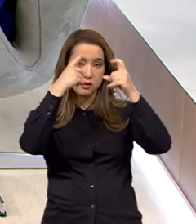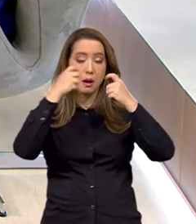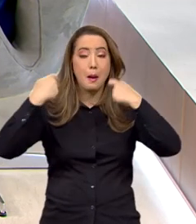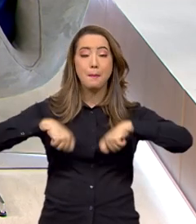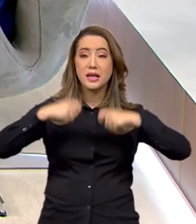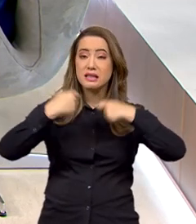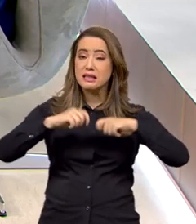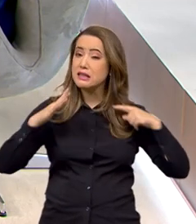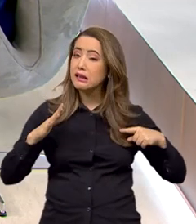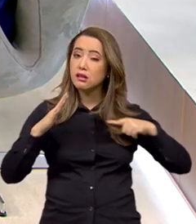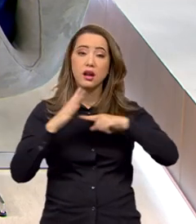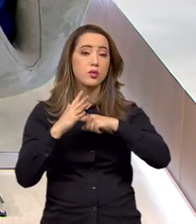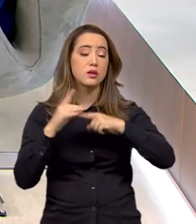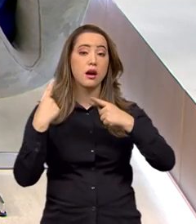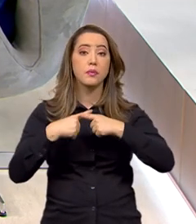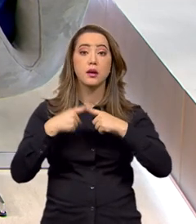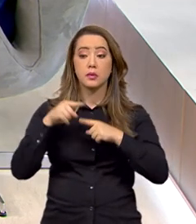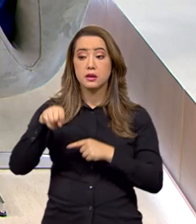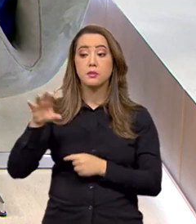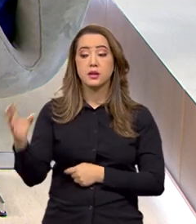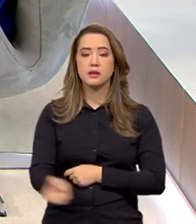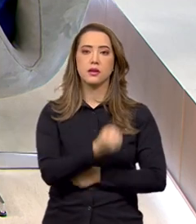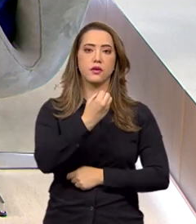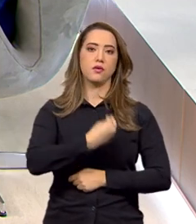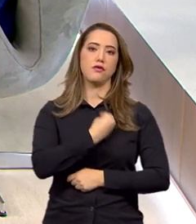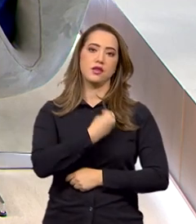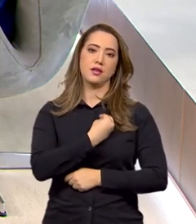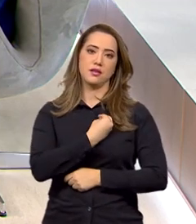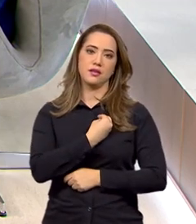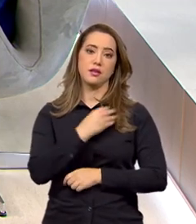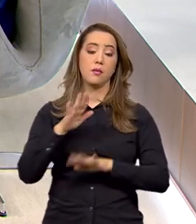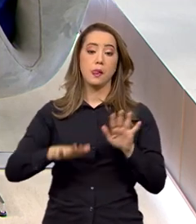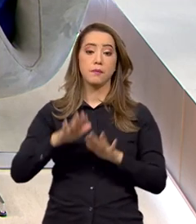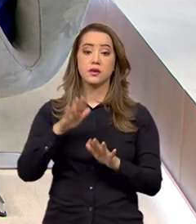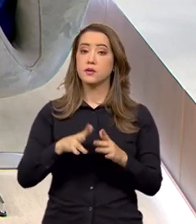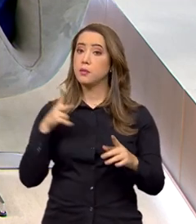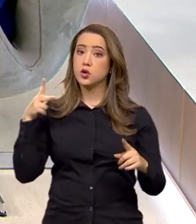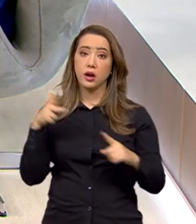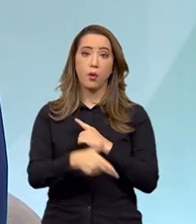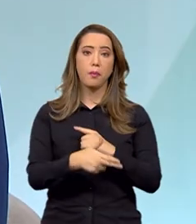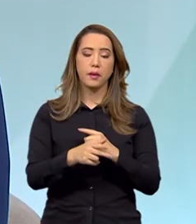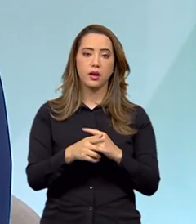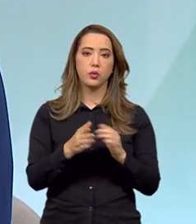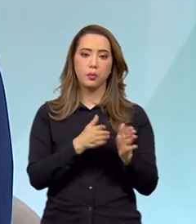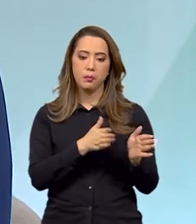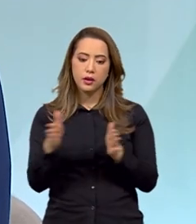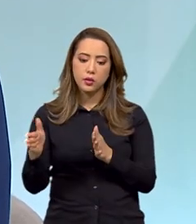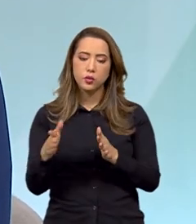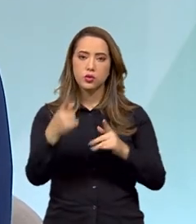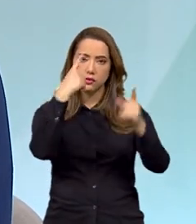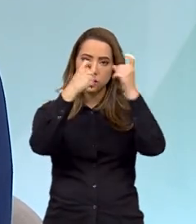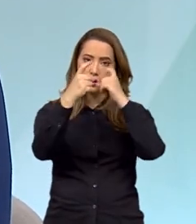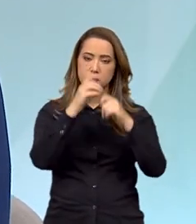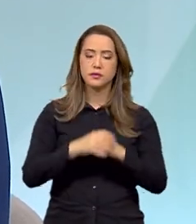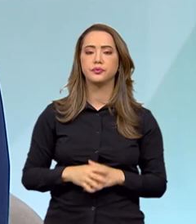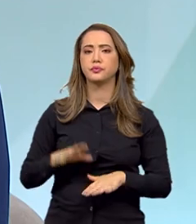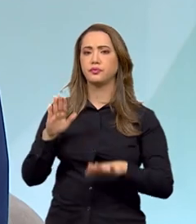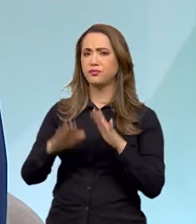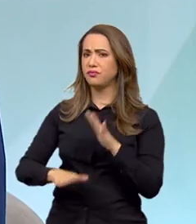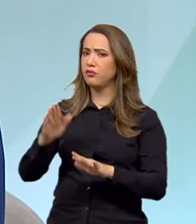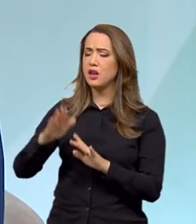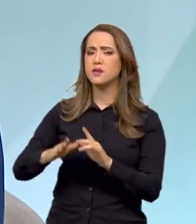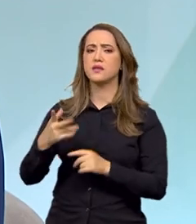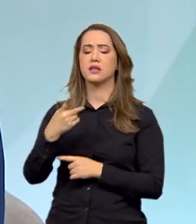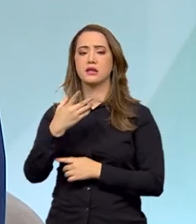precisa denunciar. Porque você pode estar salvando uma vida, você pode estar rompendo ali um ciclo de violência. Muitas vezes a criança sofre meses,